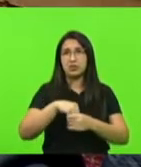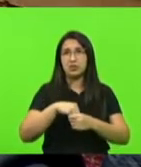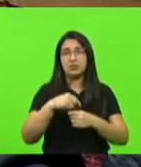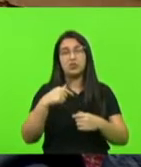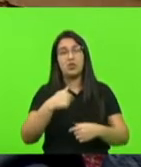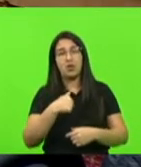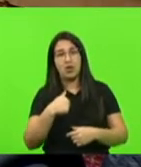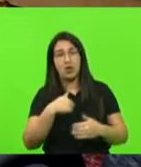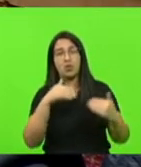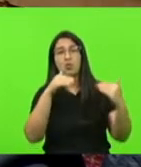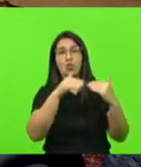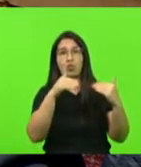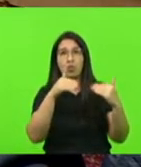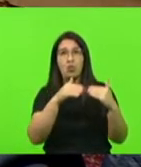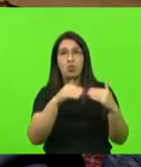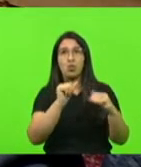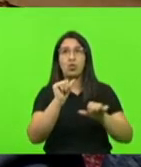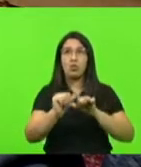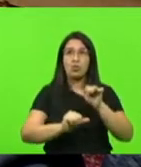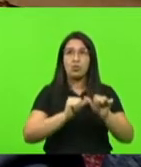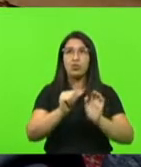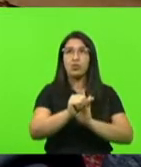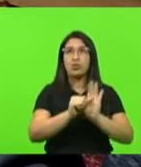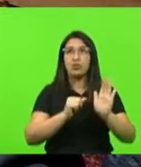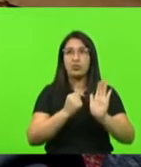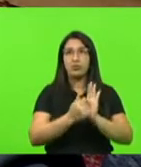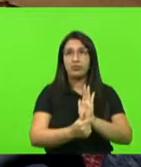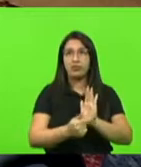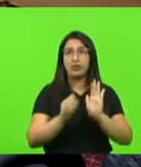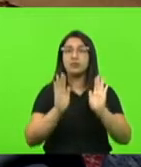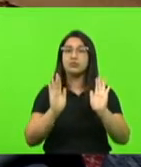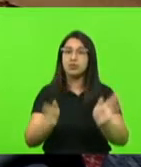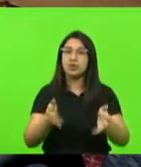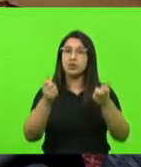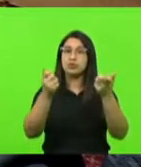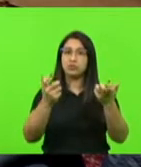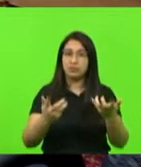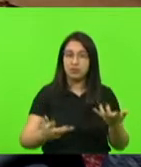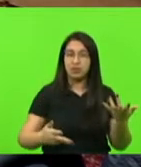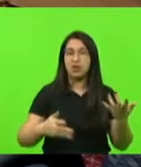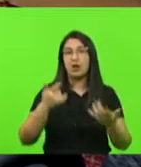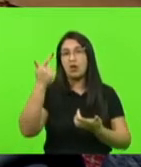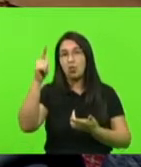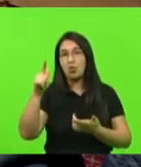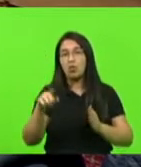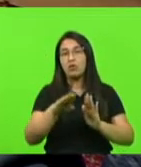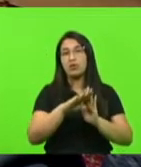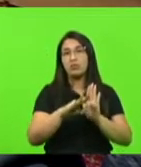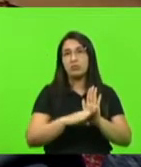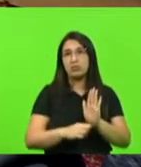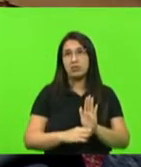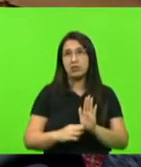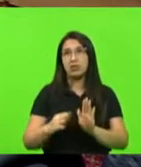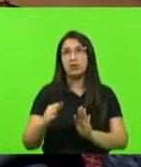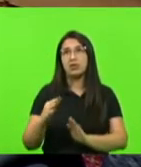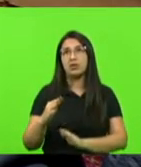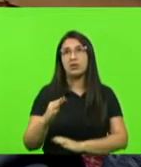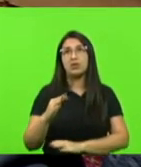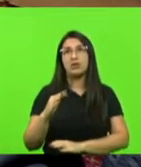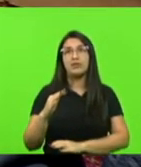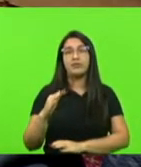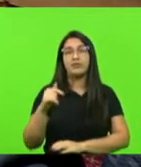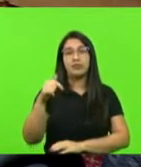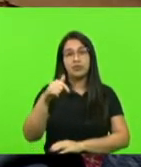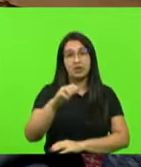com a manutenção do veto, senhor presidente, como já foi discutido em outras matérias vindouras na própria